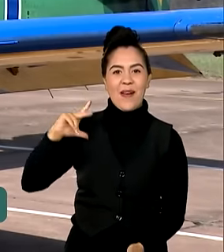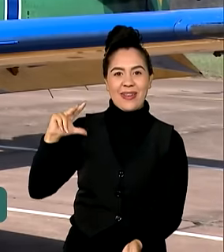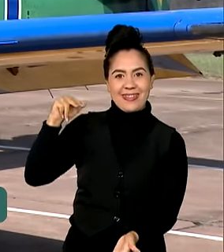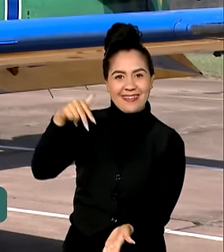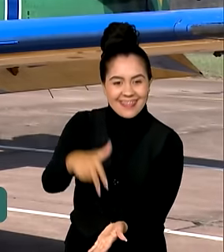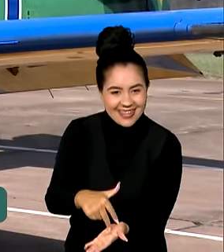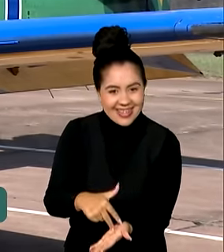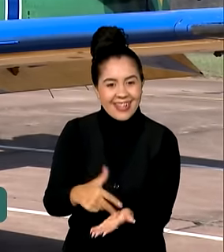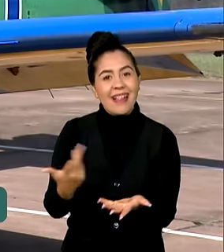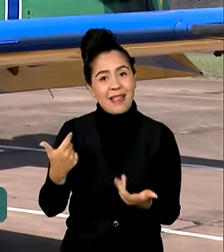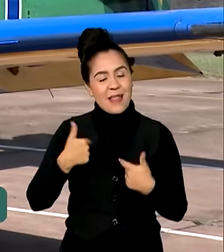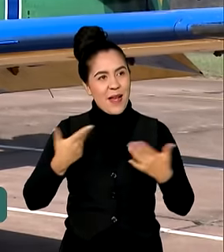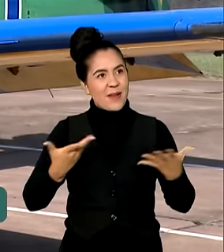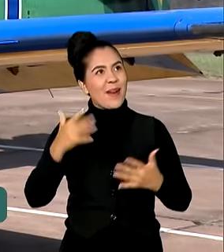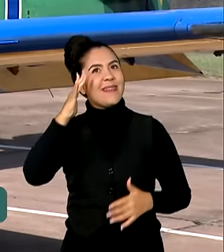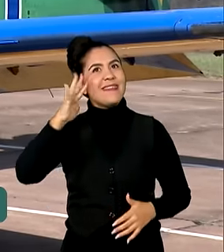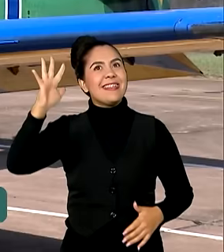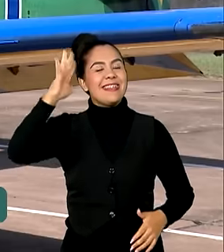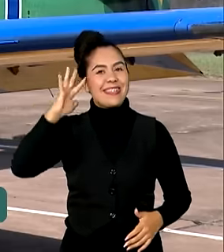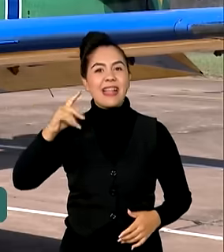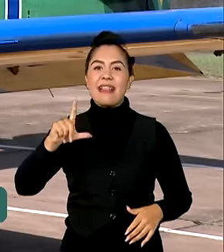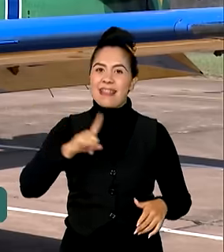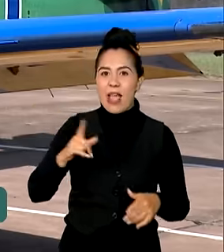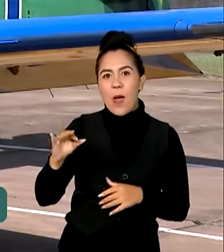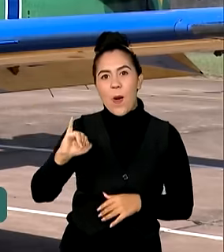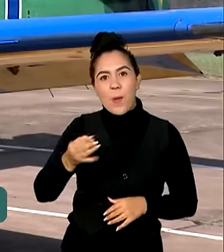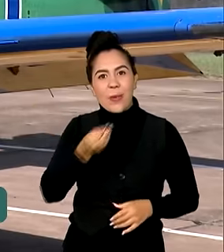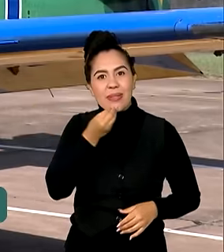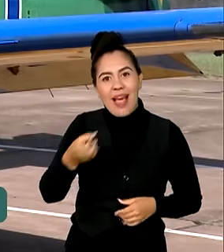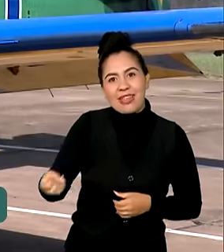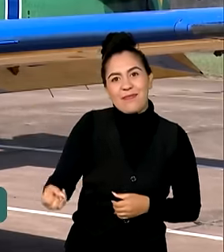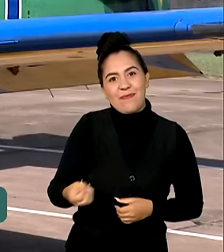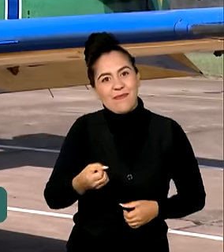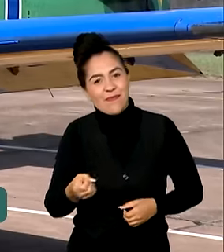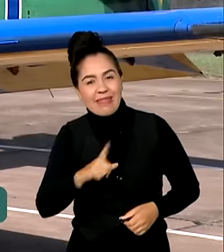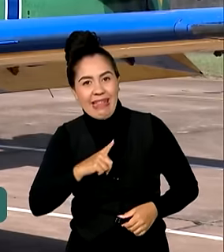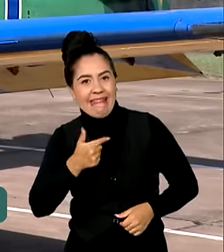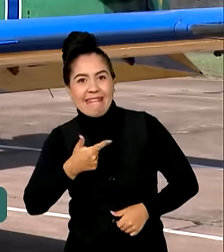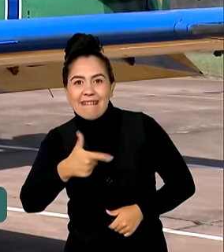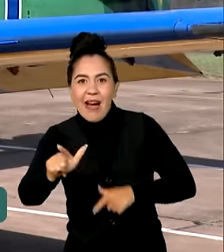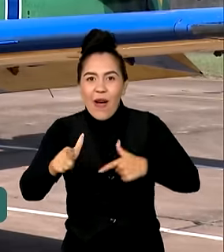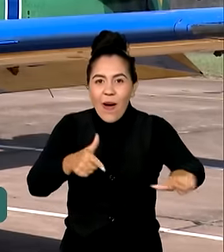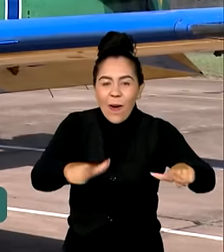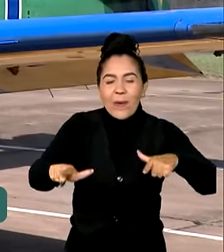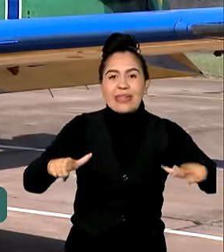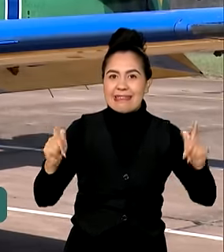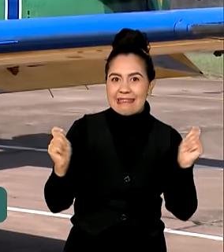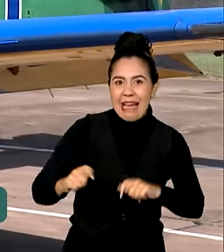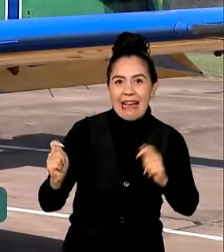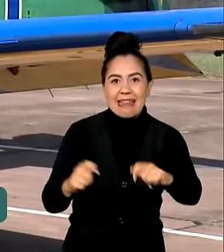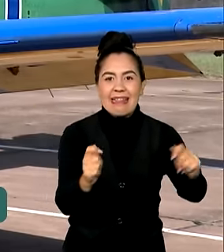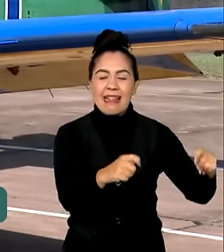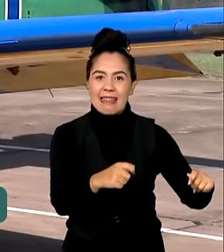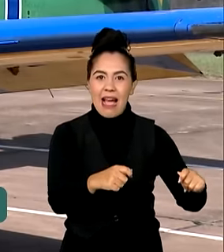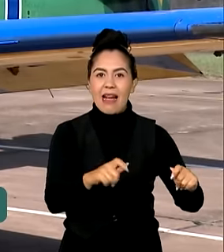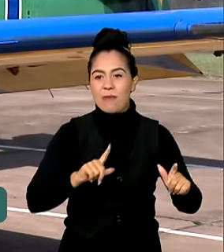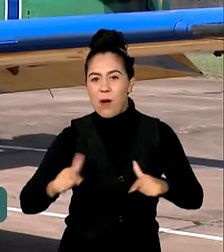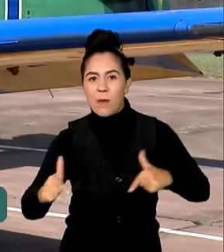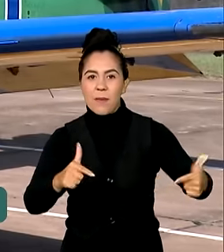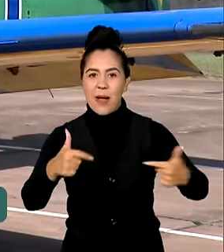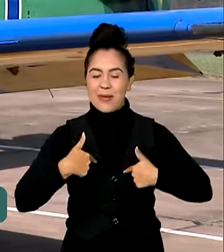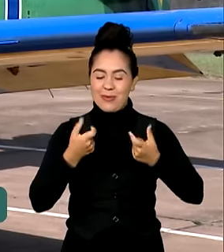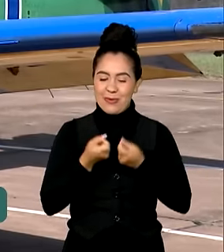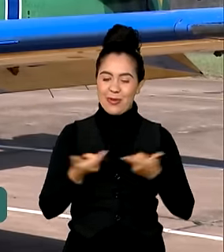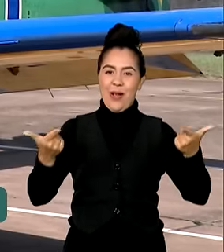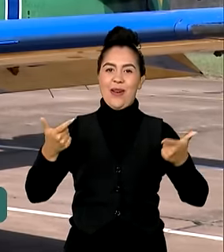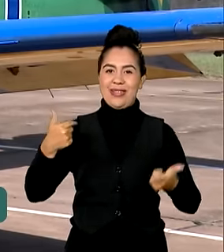que podia estar aqui. Agora a gente tem várias outras oportunidades, né? Durante a carreira a gente fica pensando em tantas coisas que dá para fazer. Não dá para fazer tudo, tive a sorte